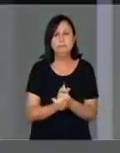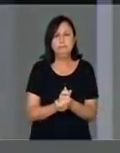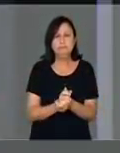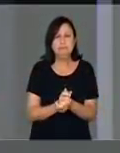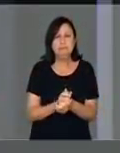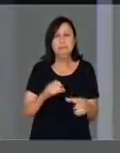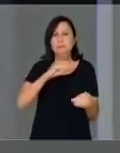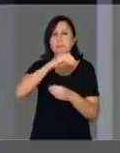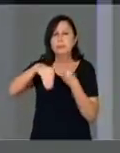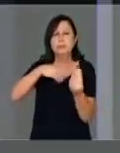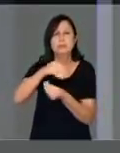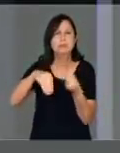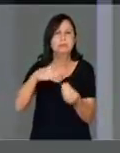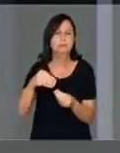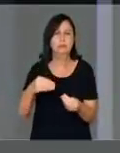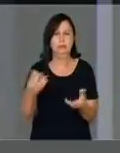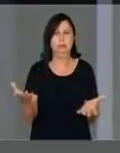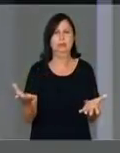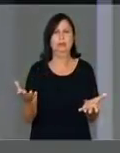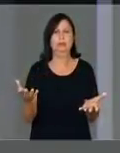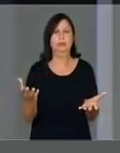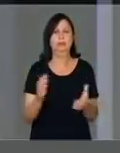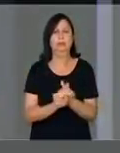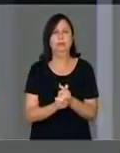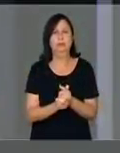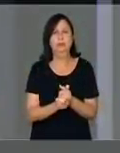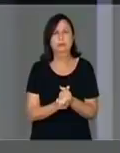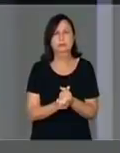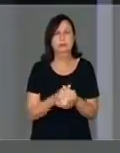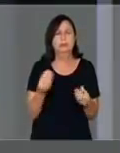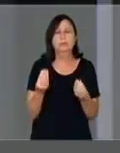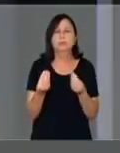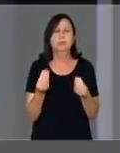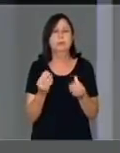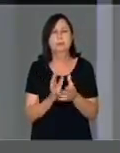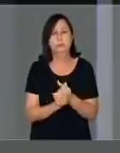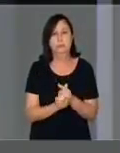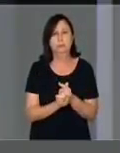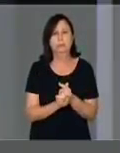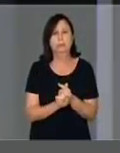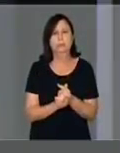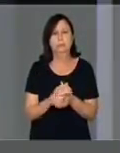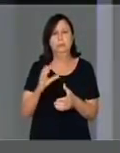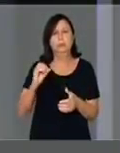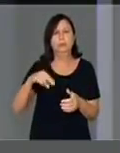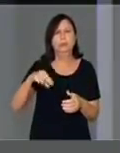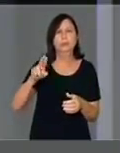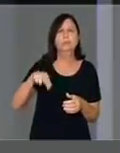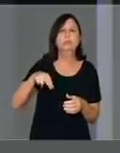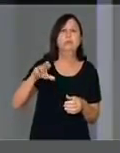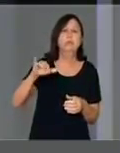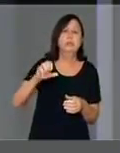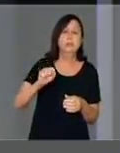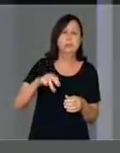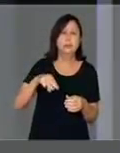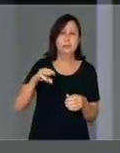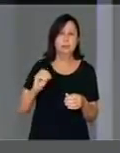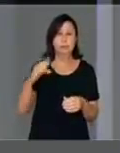comunista. Então não aceito que fale de Bolsonaro, não. As votações dele, ele sempre foi independente.